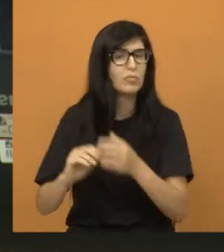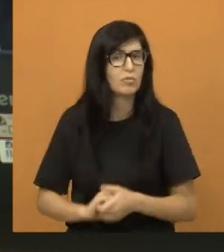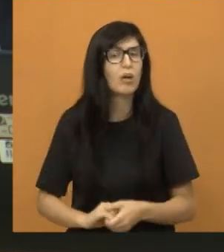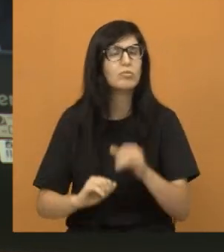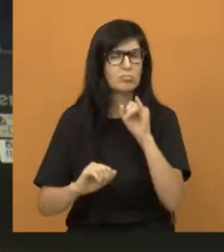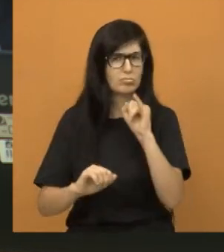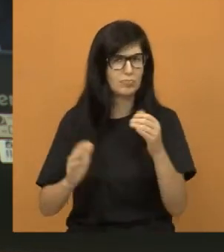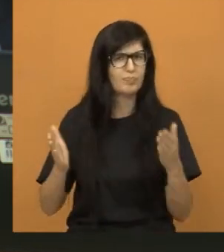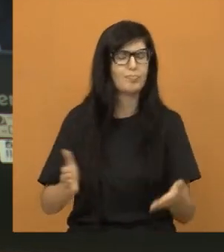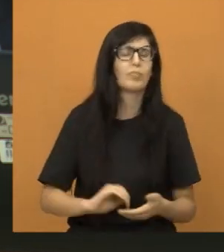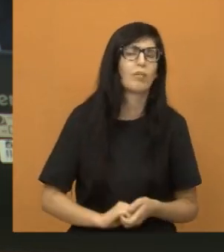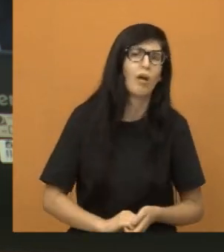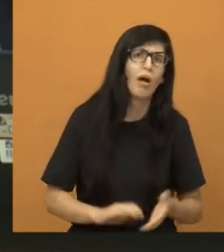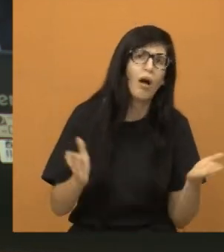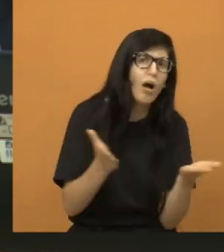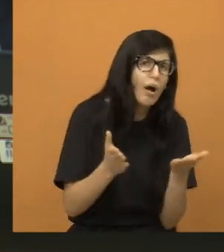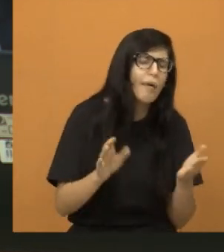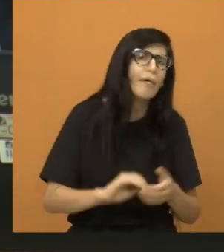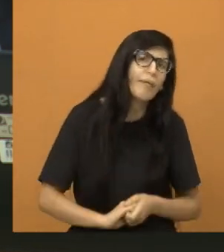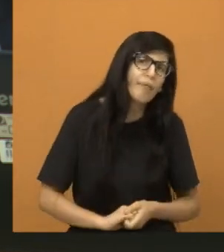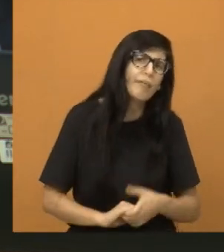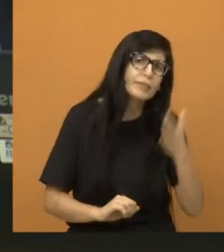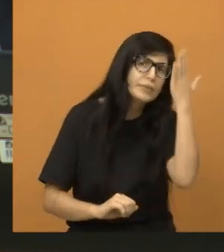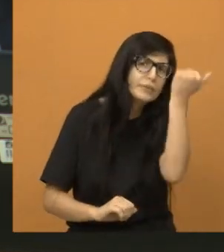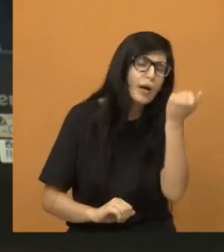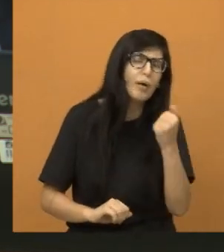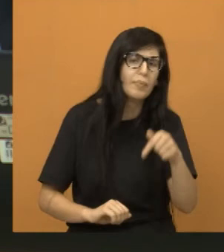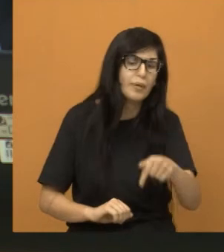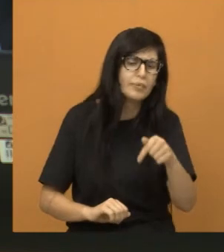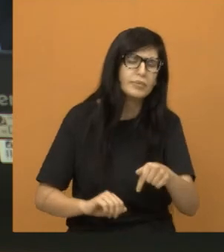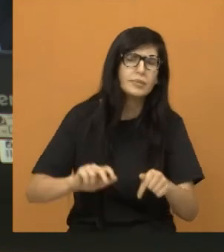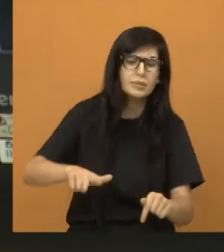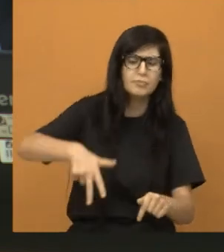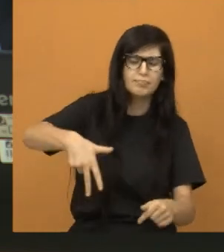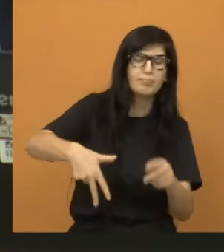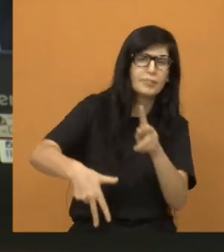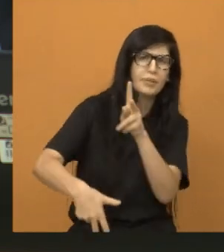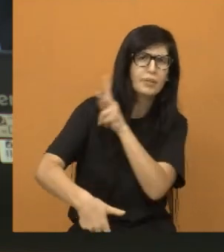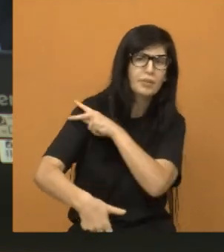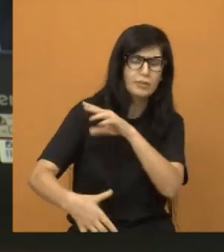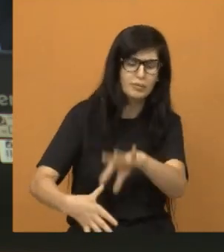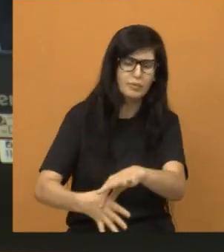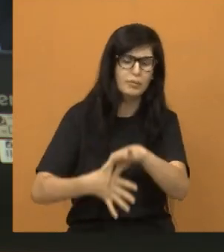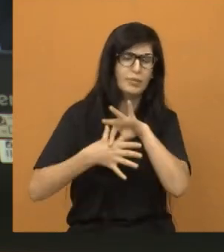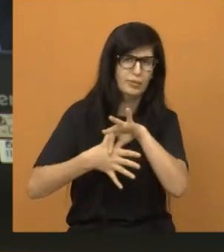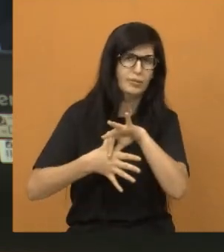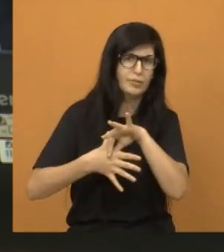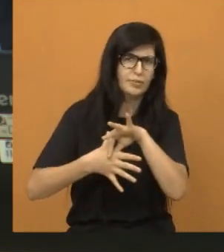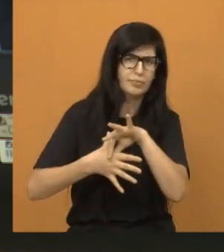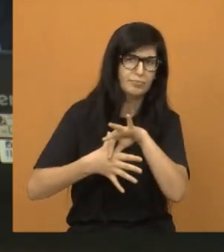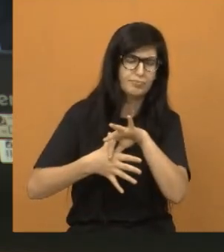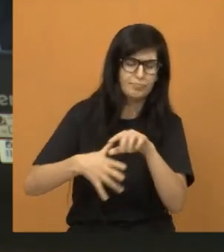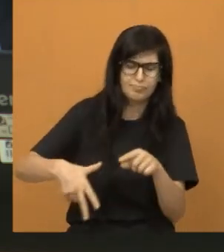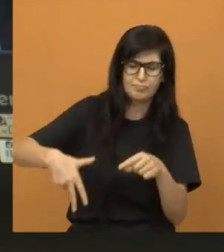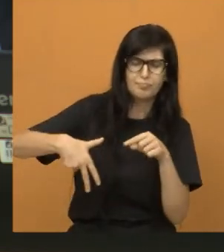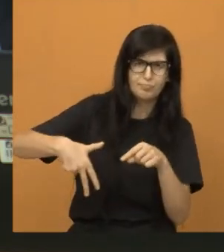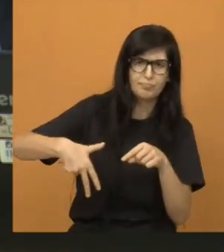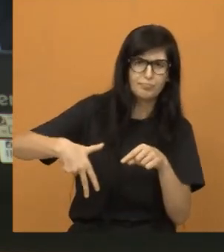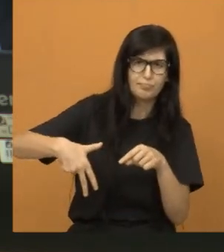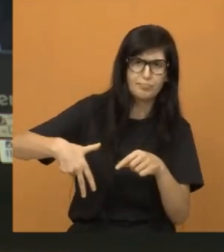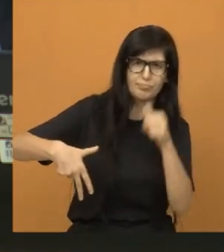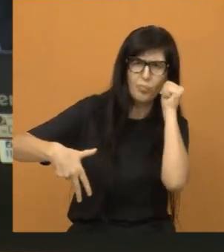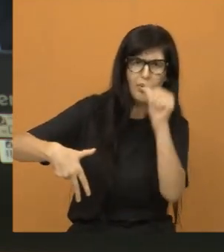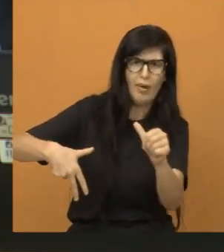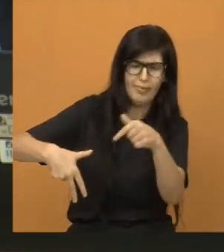que Jacareí tem à frente uma liderança responsável e séria que também foi acolhida por essa